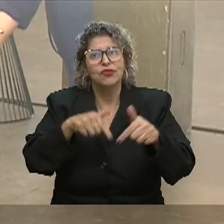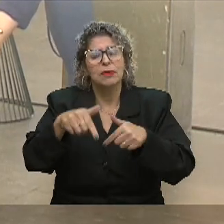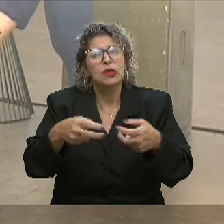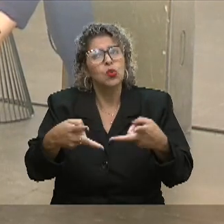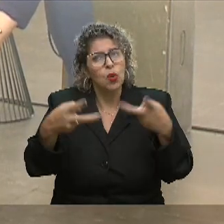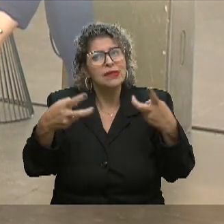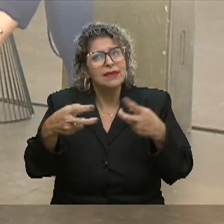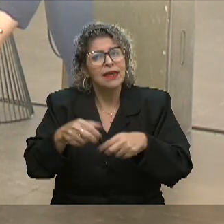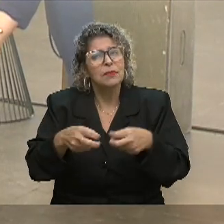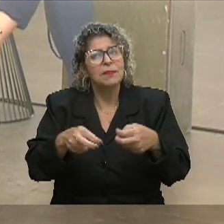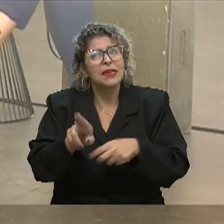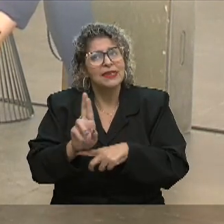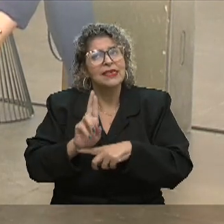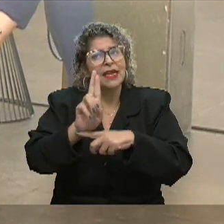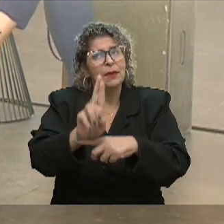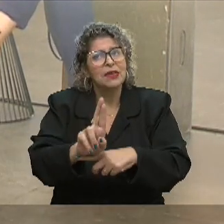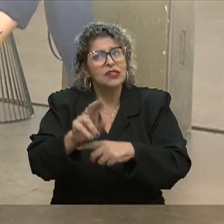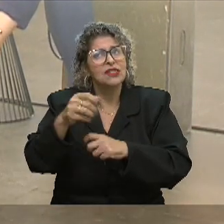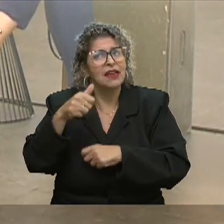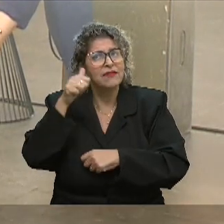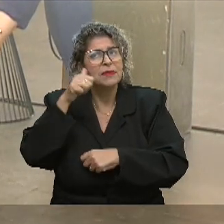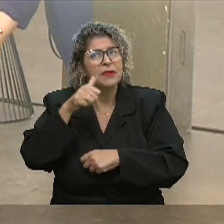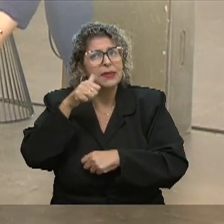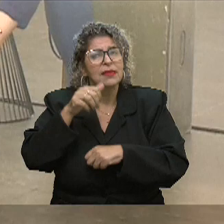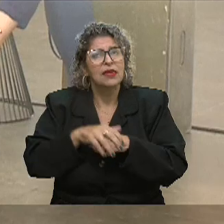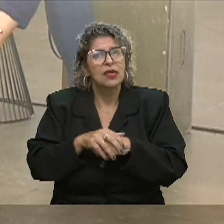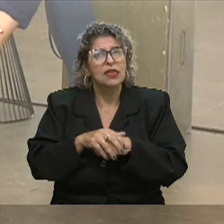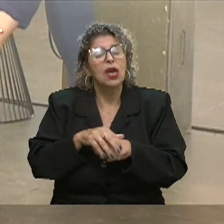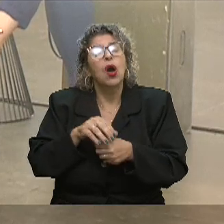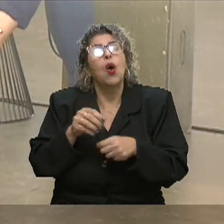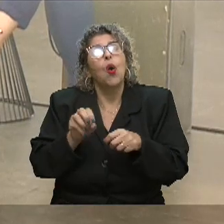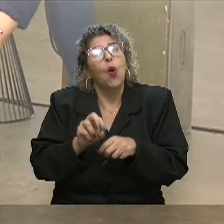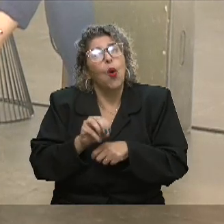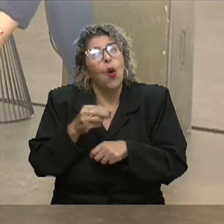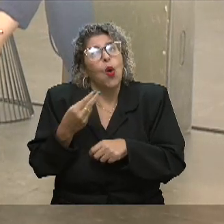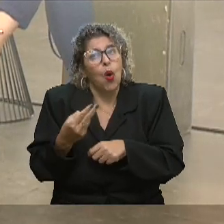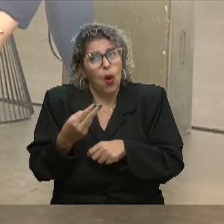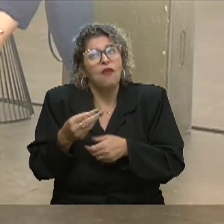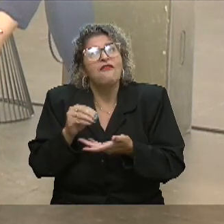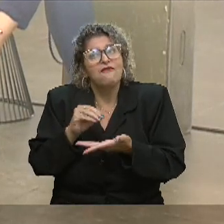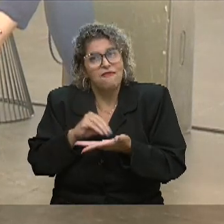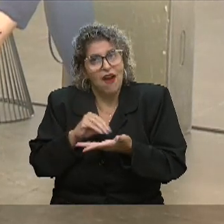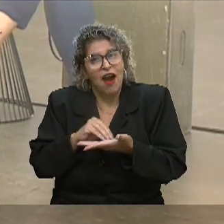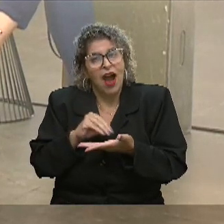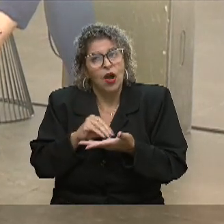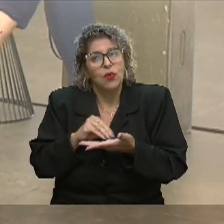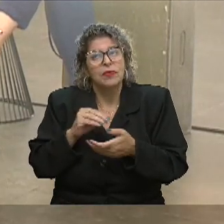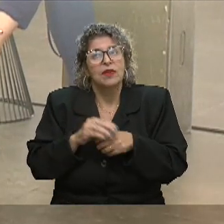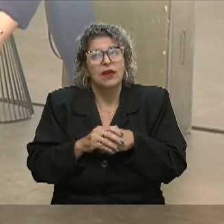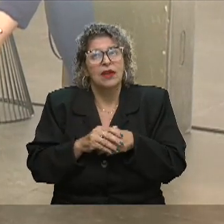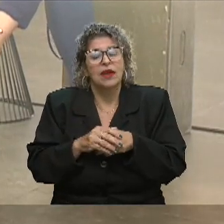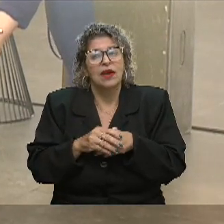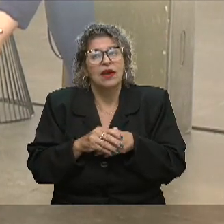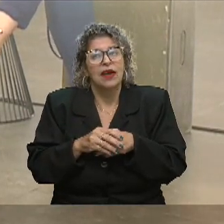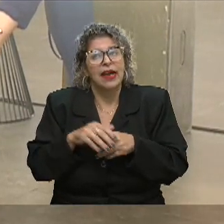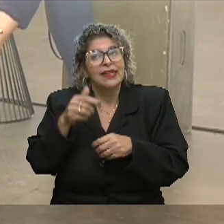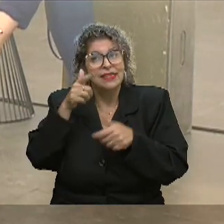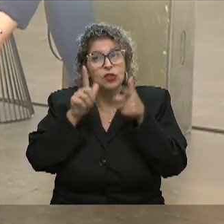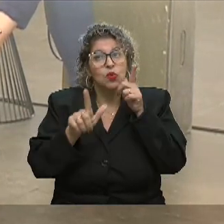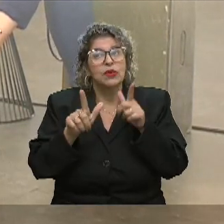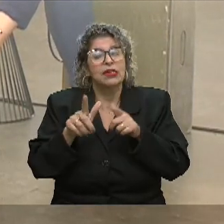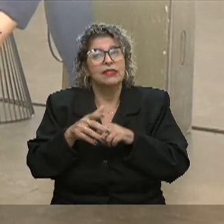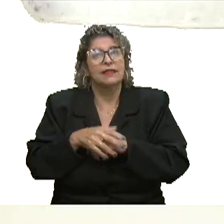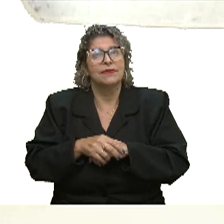enxerga a representatividade feminina hoje das mulheres? Ou tu acha que ainda estamos muito aquém, apesar de todas as conquistas?